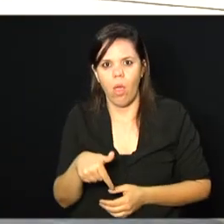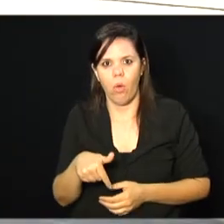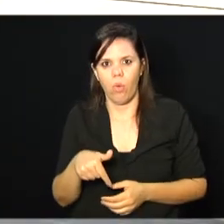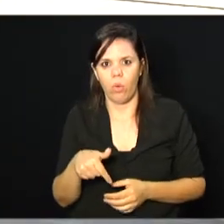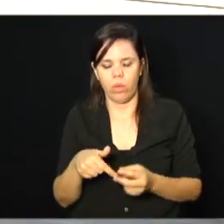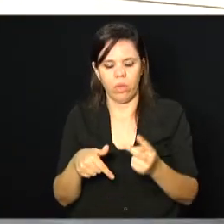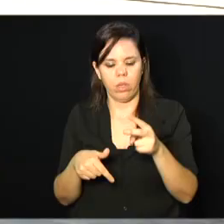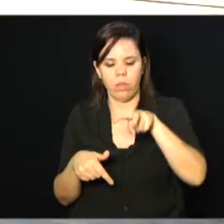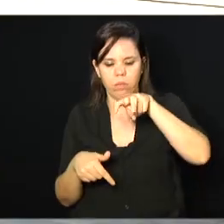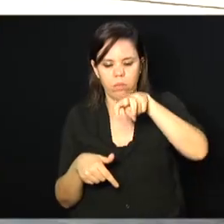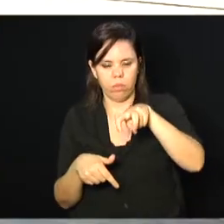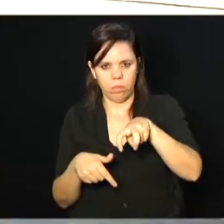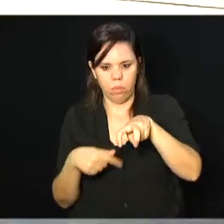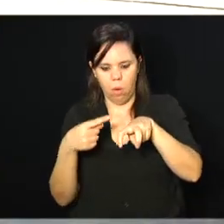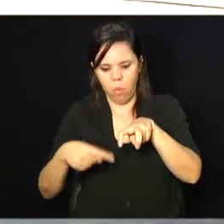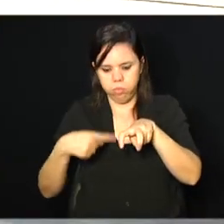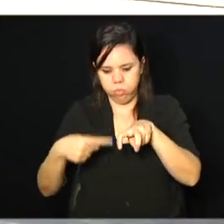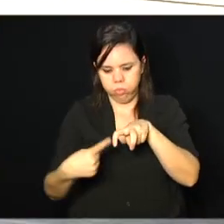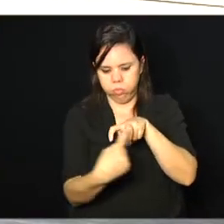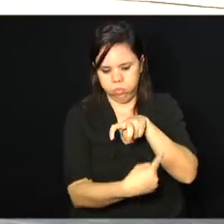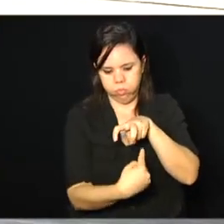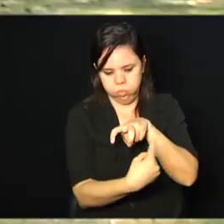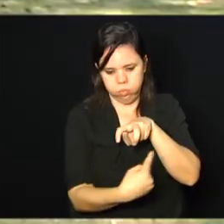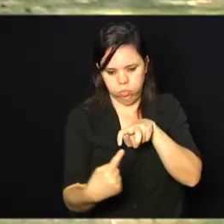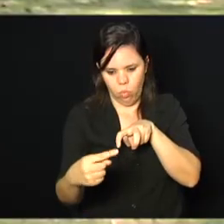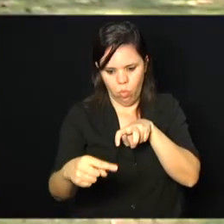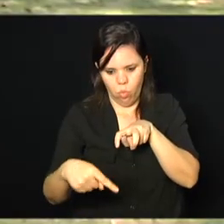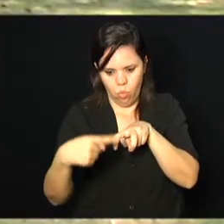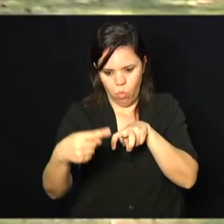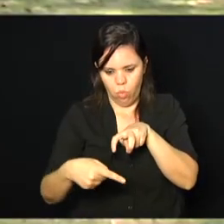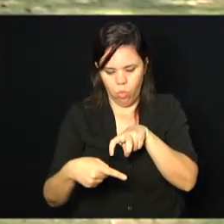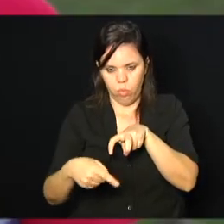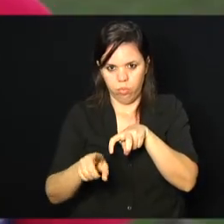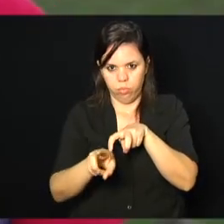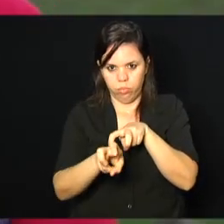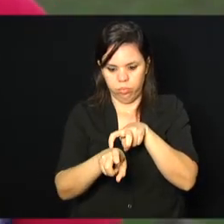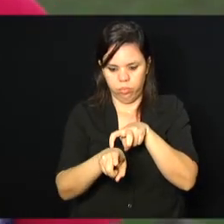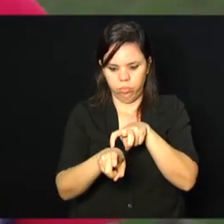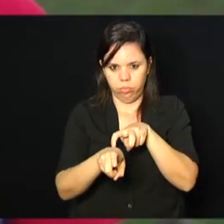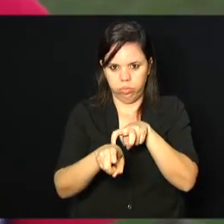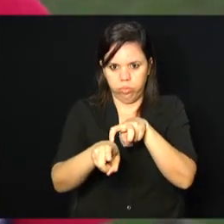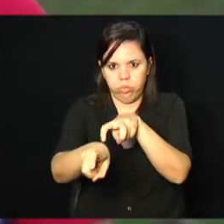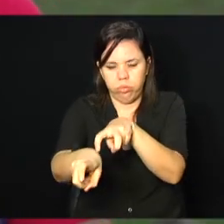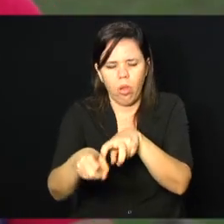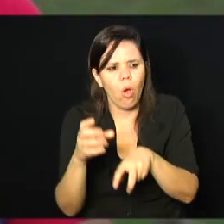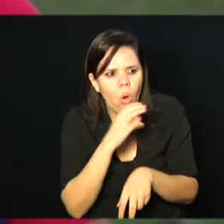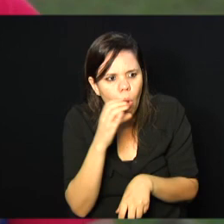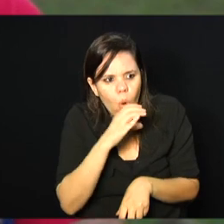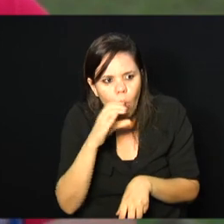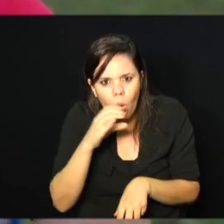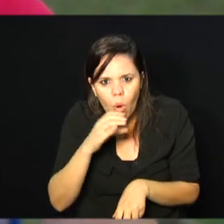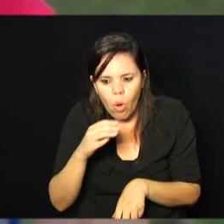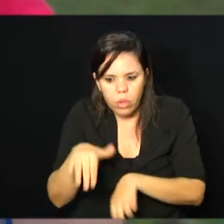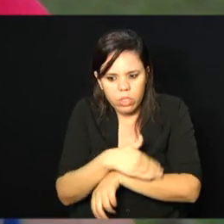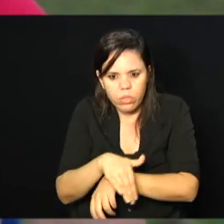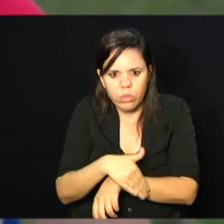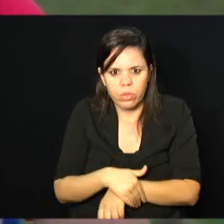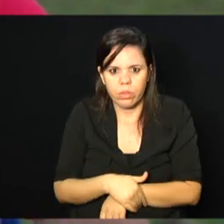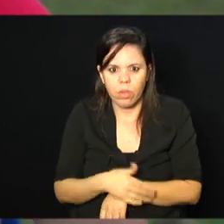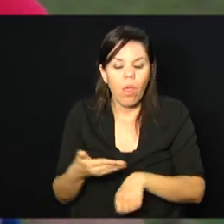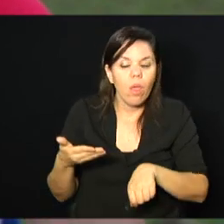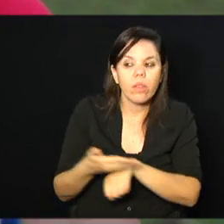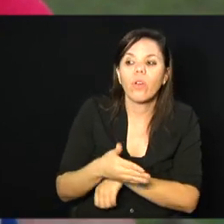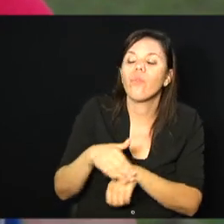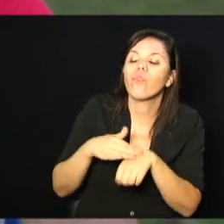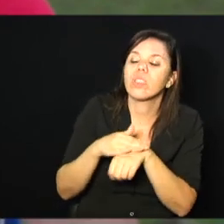a vai levando essas pessoas com deficiência nessas corridas de rua. E isso te chamou a atenção? Me chamou a atenção. Eu entrei com o Edu, né? Que é o coordenador